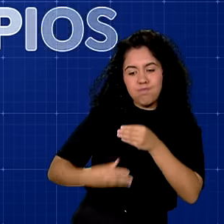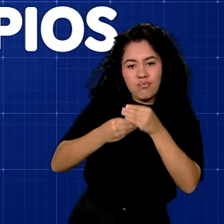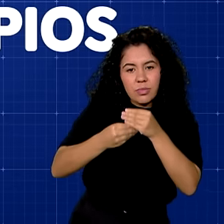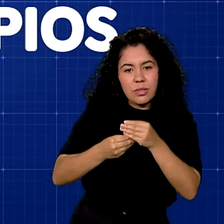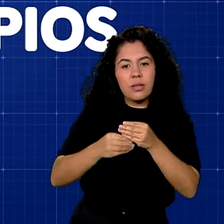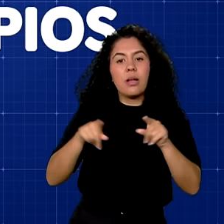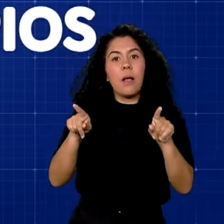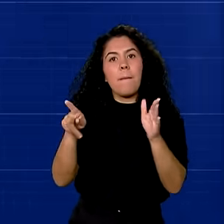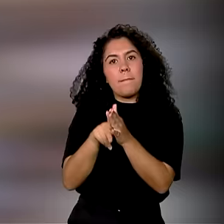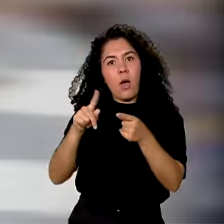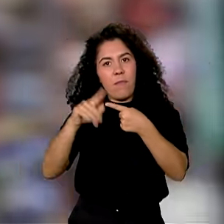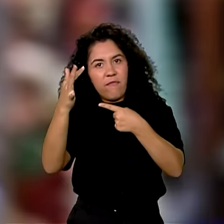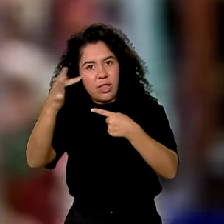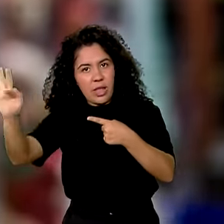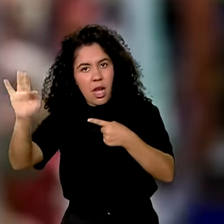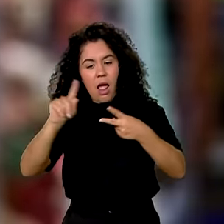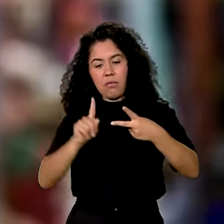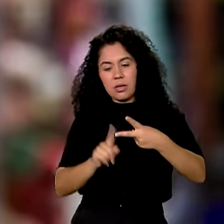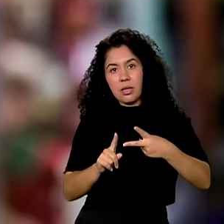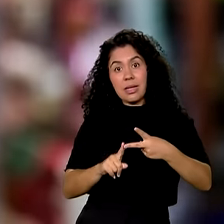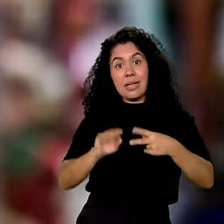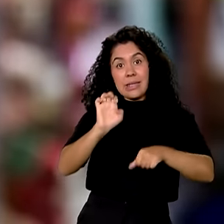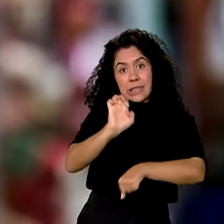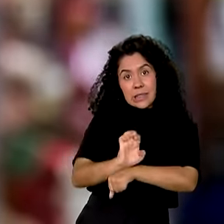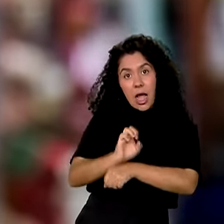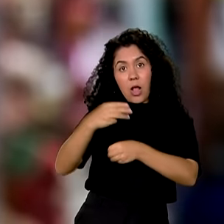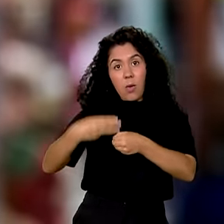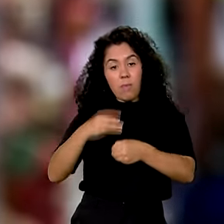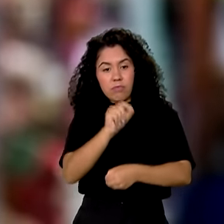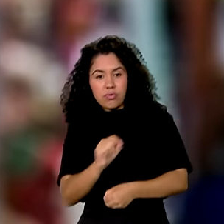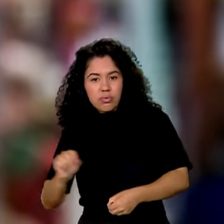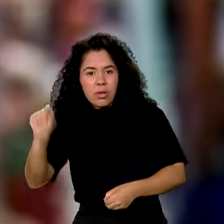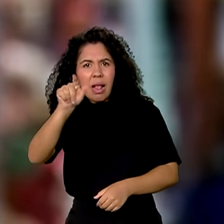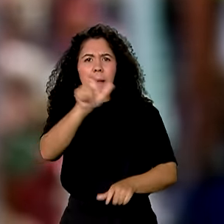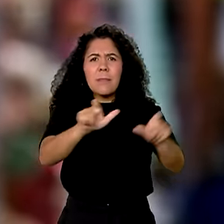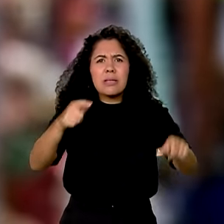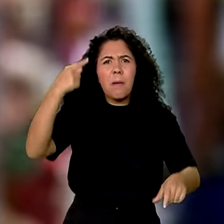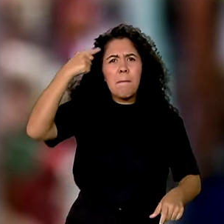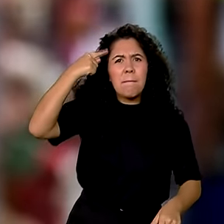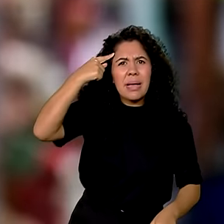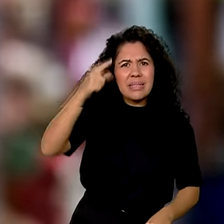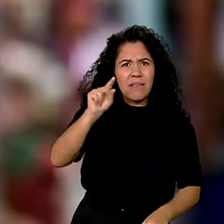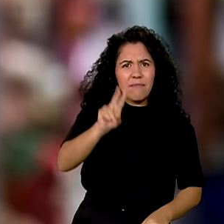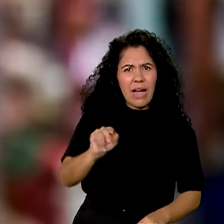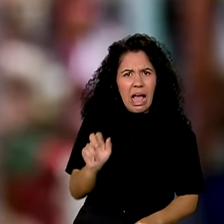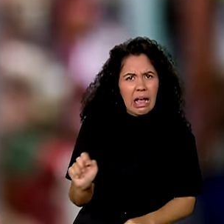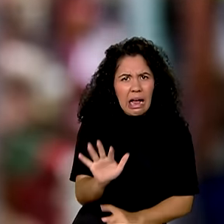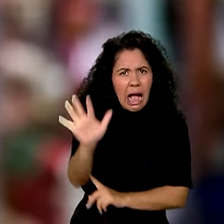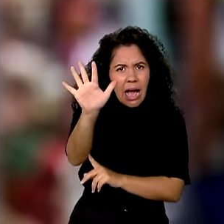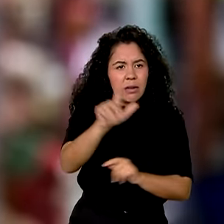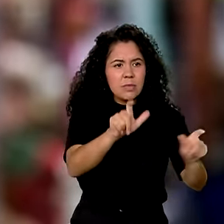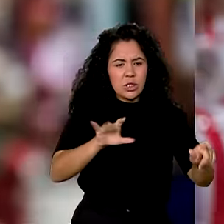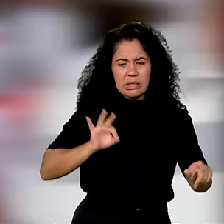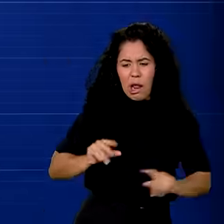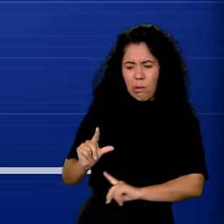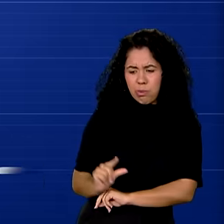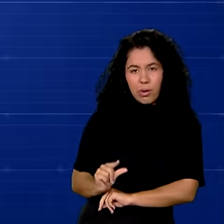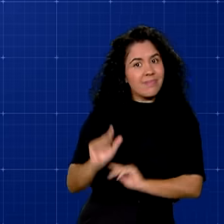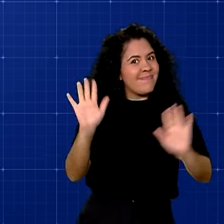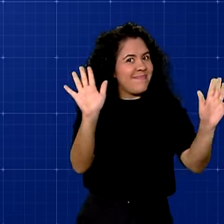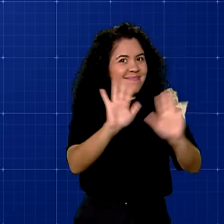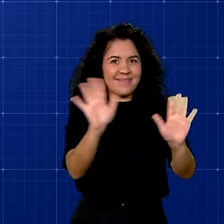dos estados e municípios. Agora, tem gente achando que vai ficar mais caro para quem ganha menos. Pelo contrário!